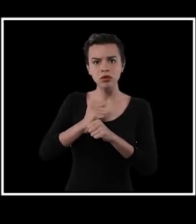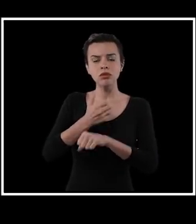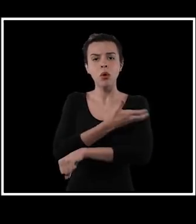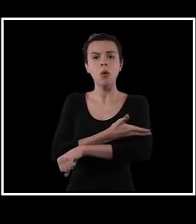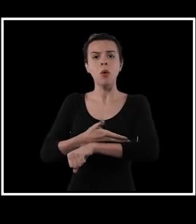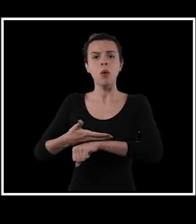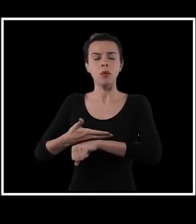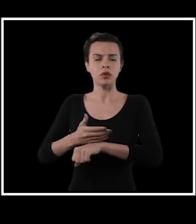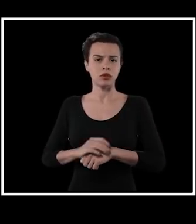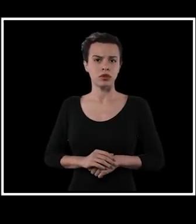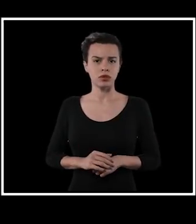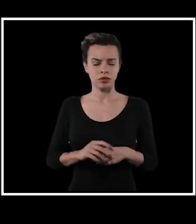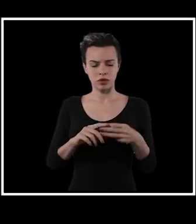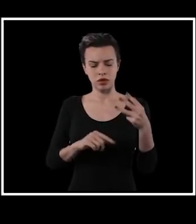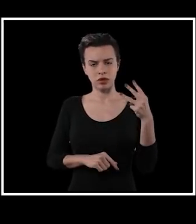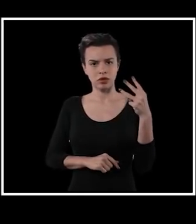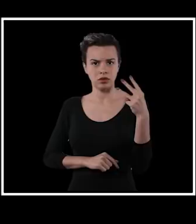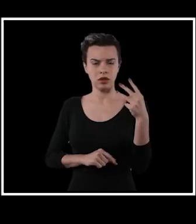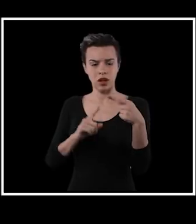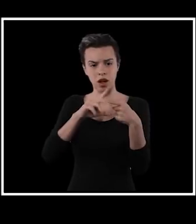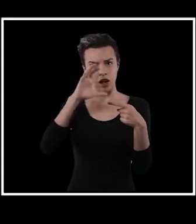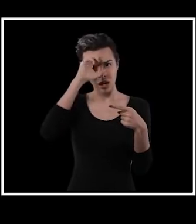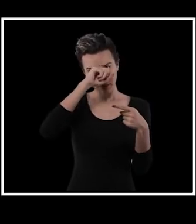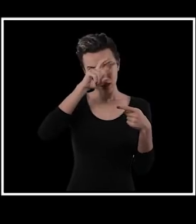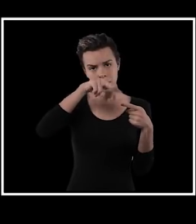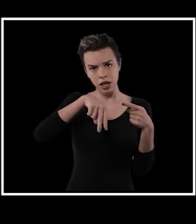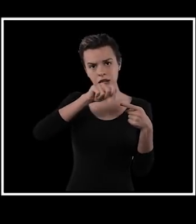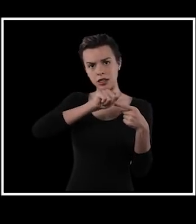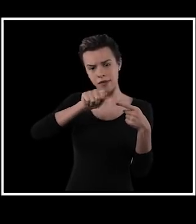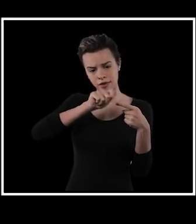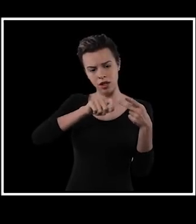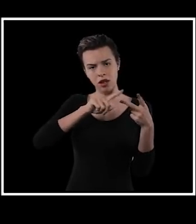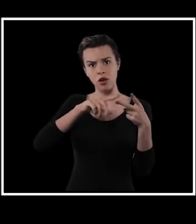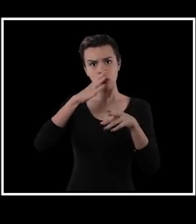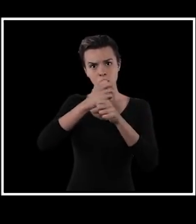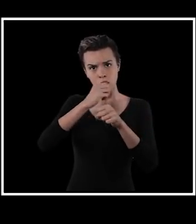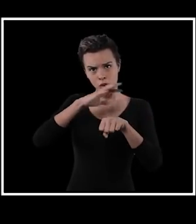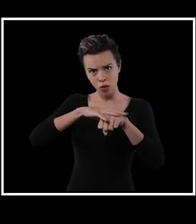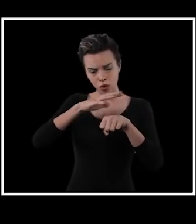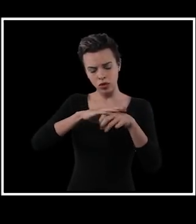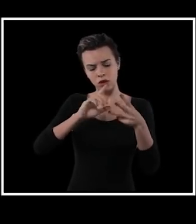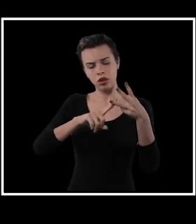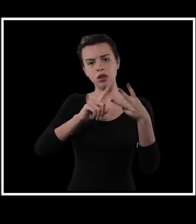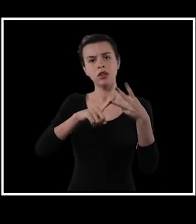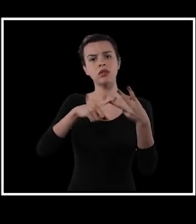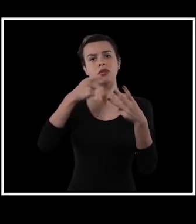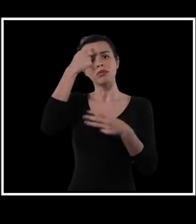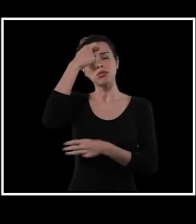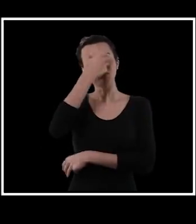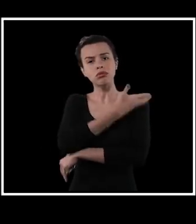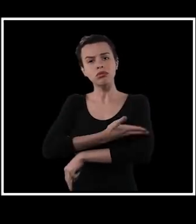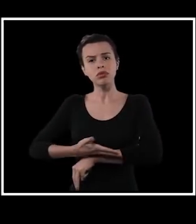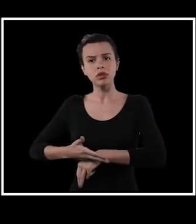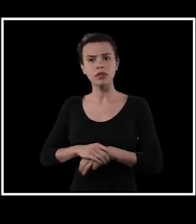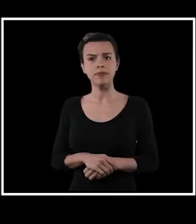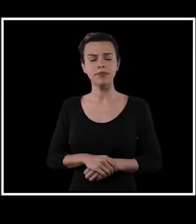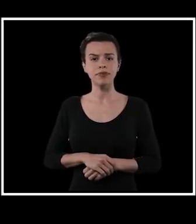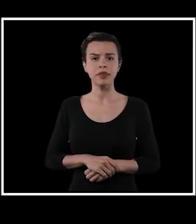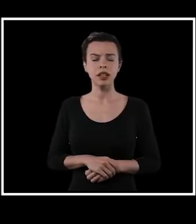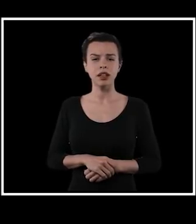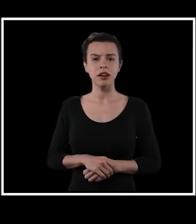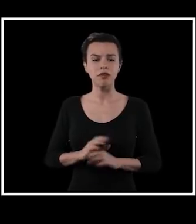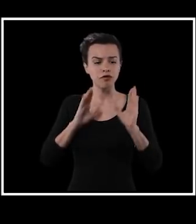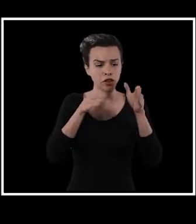fazer conta e a se comportar. São três coisas que nós aprendemos na escola. Com graus diferentes de sofisticação e